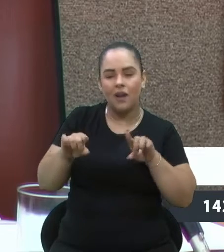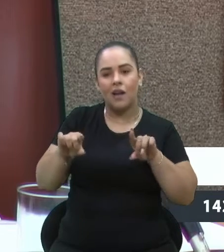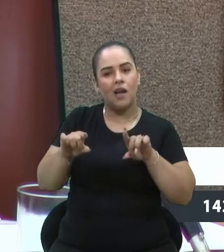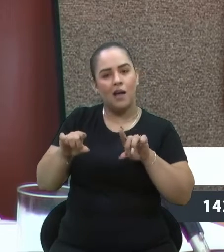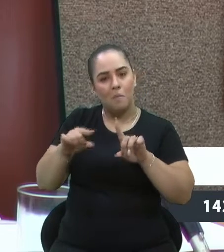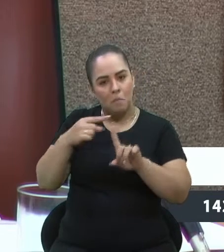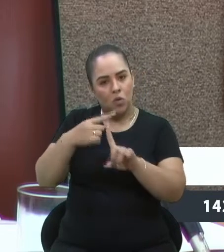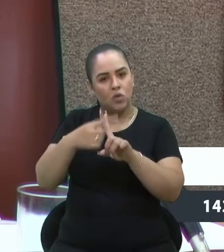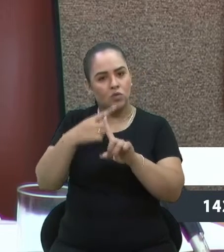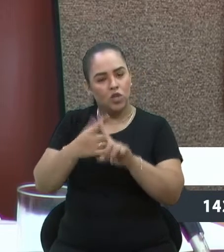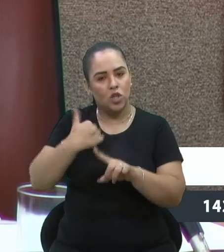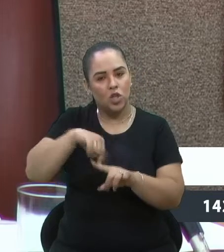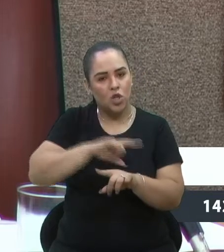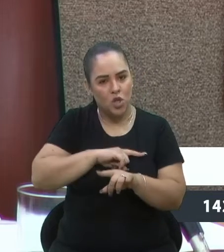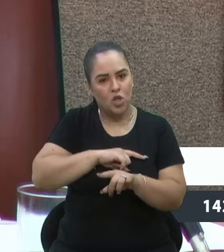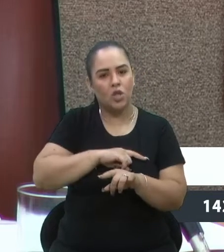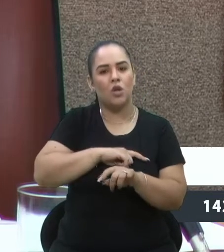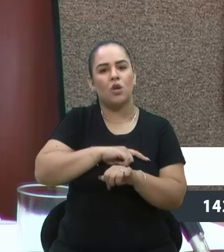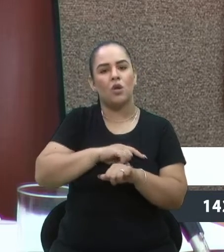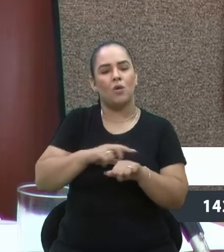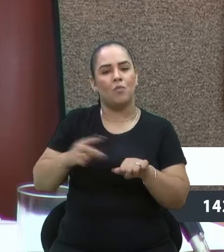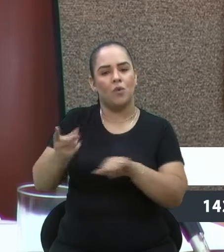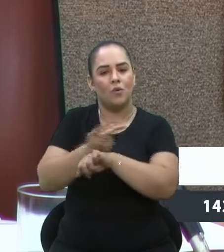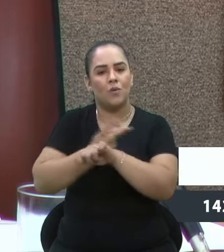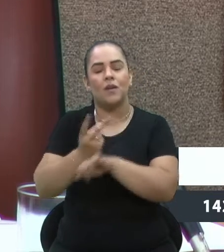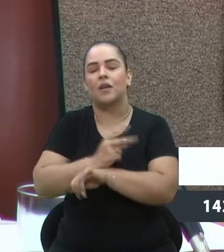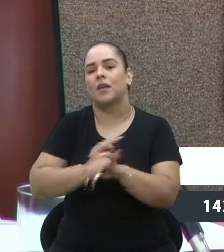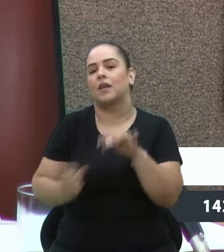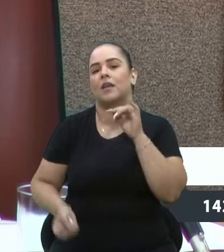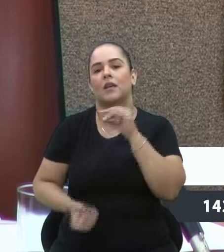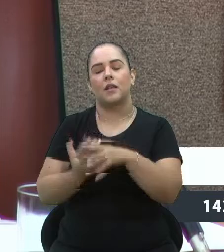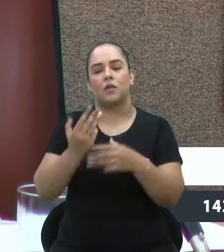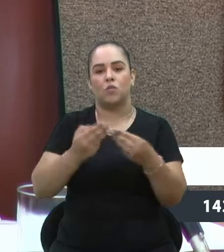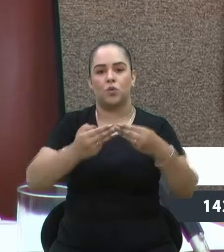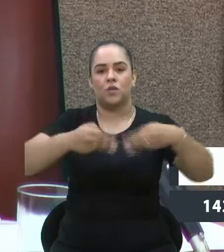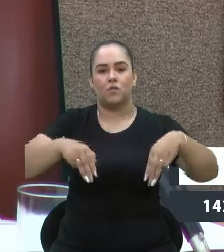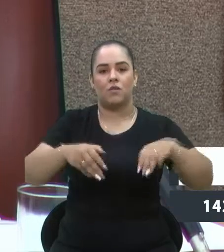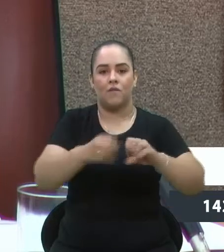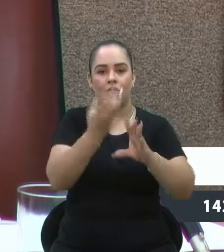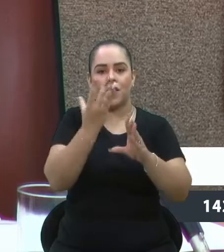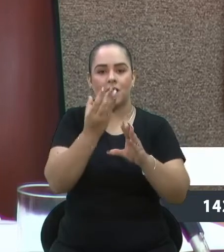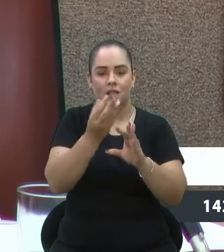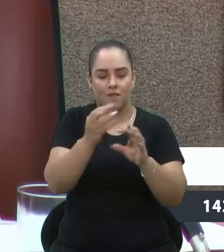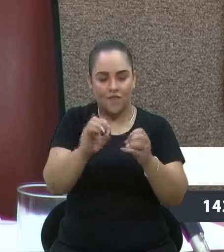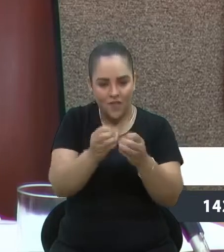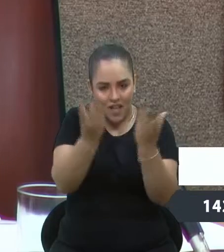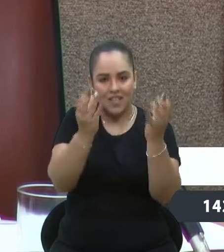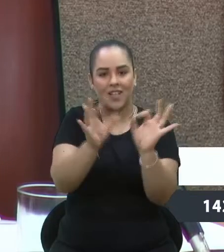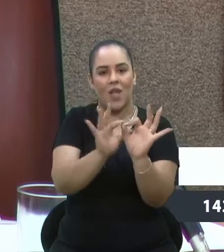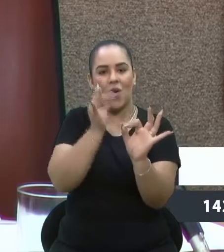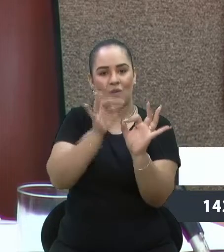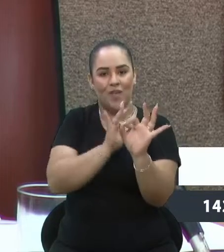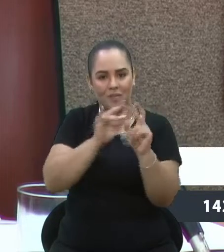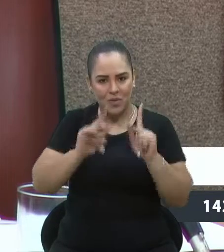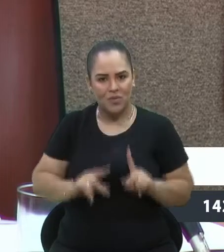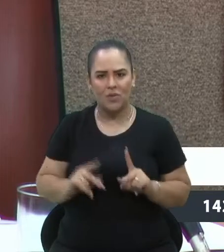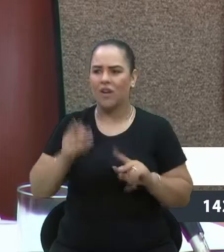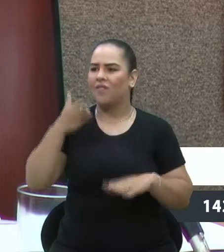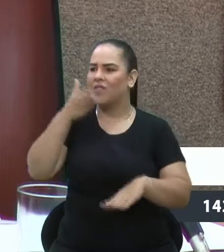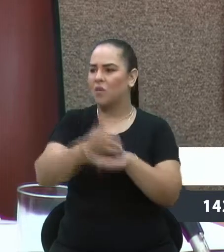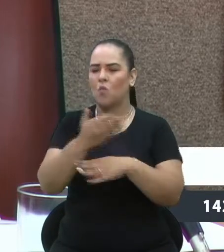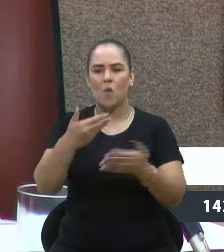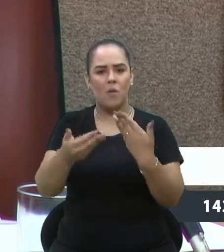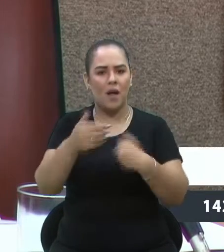gente vá atrás e crie o Museu da Festa da Uva. Tem que ser algo permanente, que as pessoas venham em qualquer época do ano